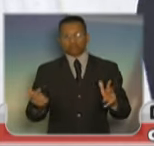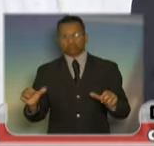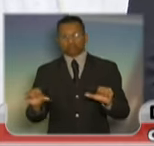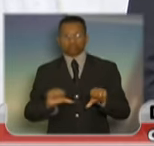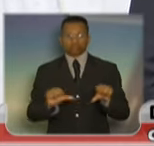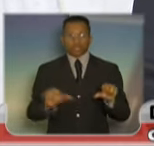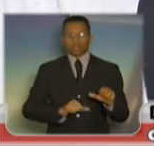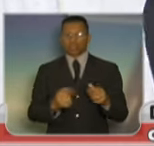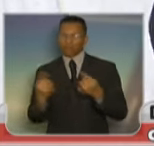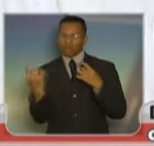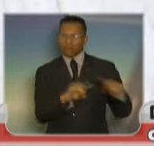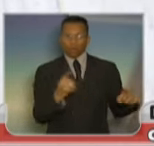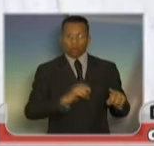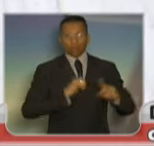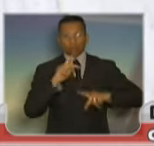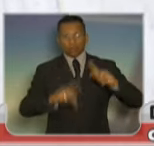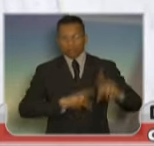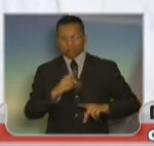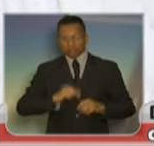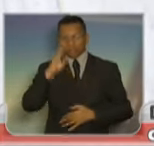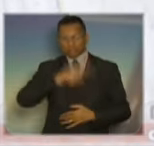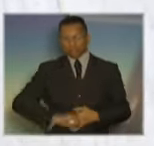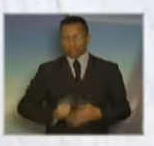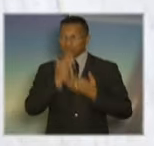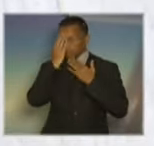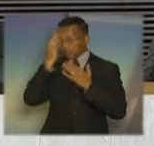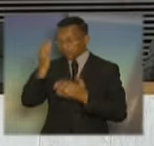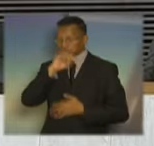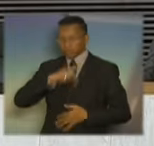contra o povo brasileiro. Senhor presidente, muito obrigado.